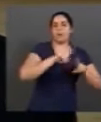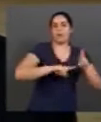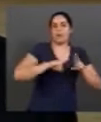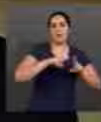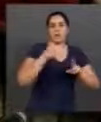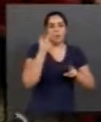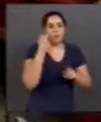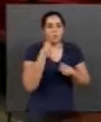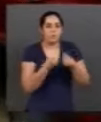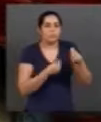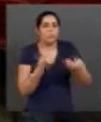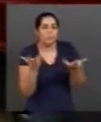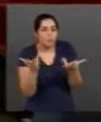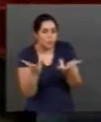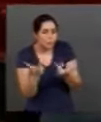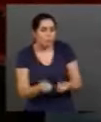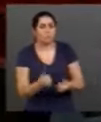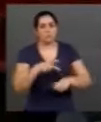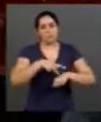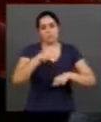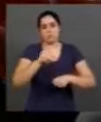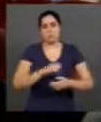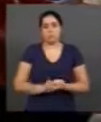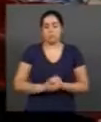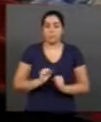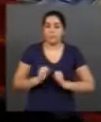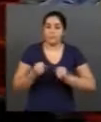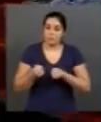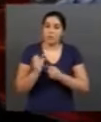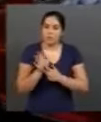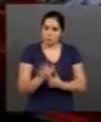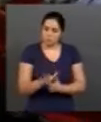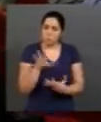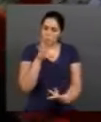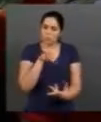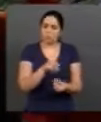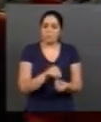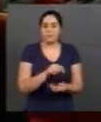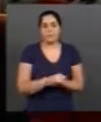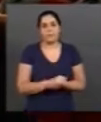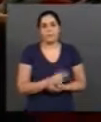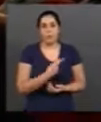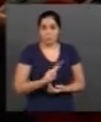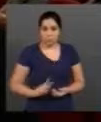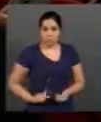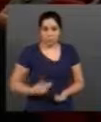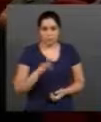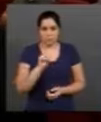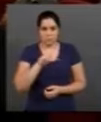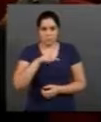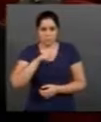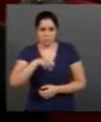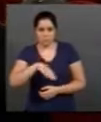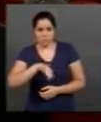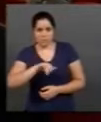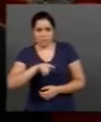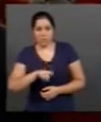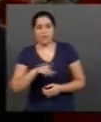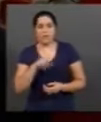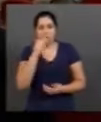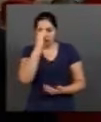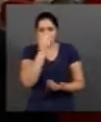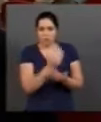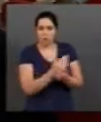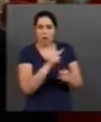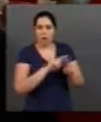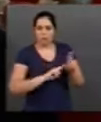-graduação. O esforço mostra resultados. O presidente da FAPEMIG acredita que a UFU é uma universidade forte no